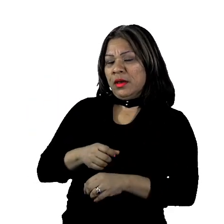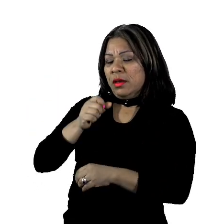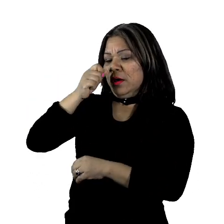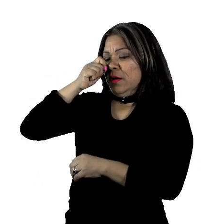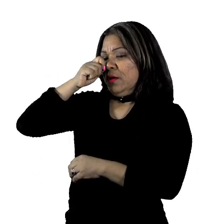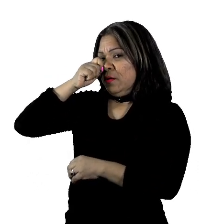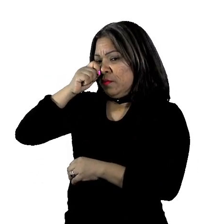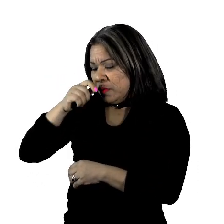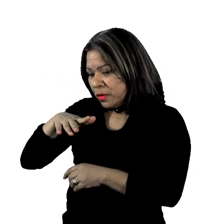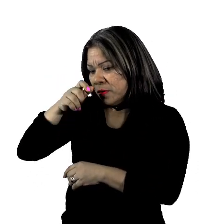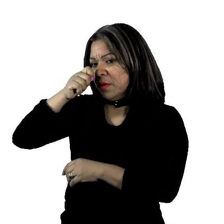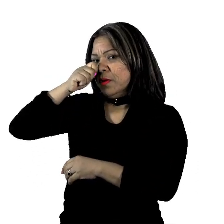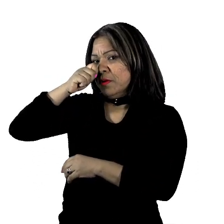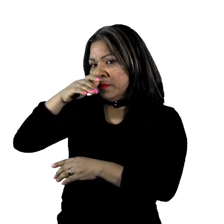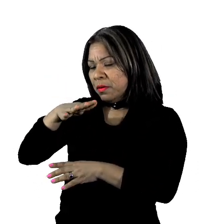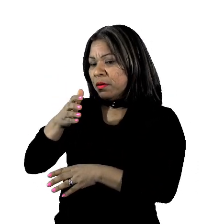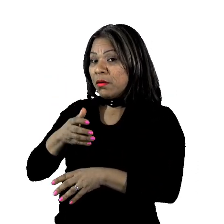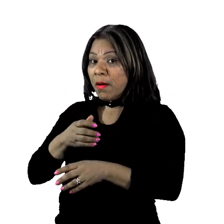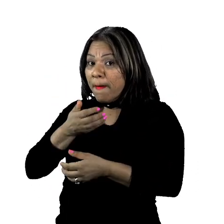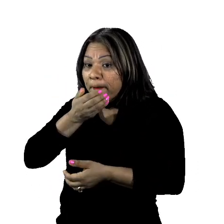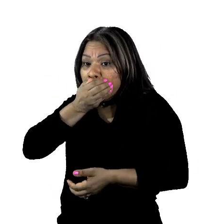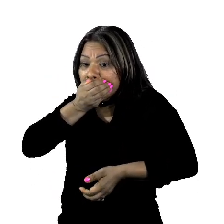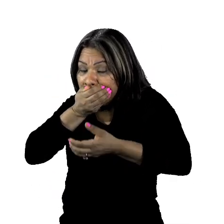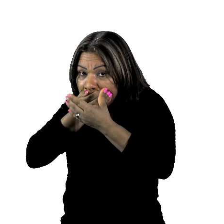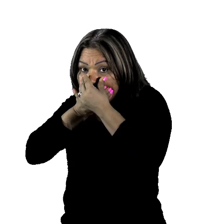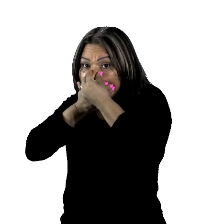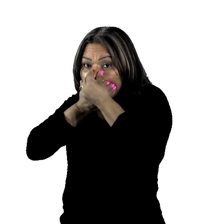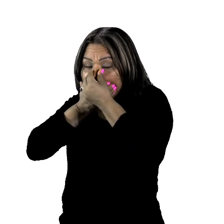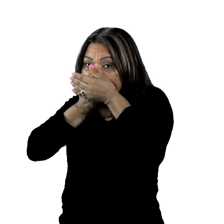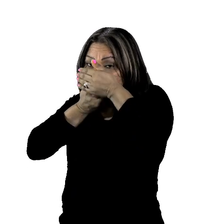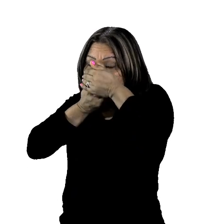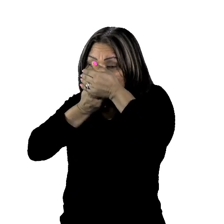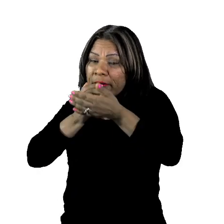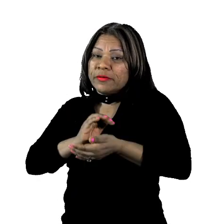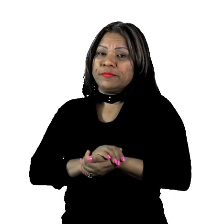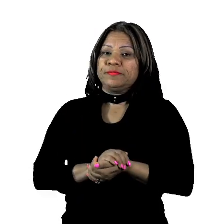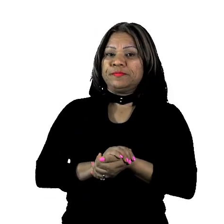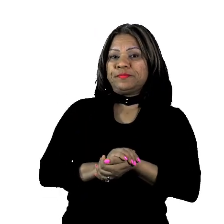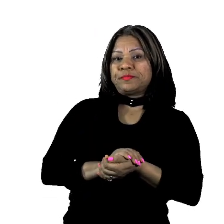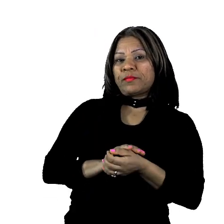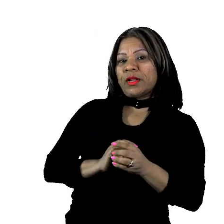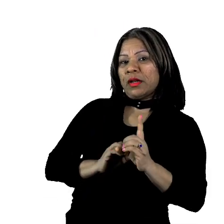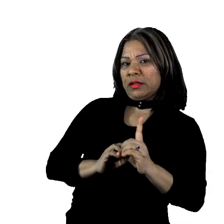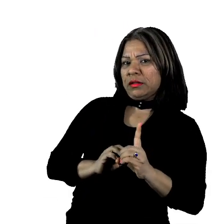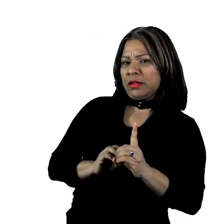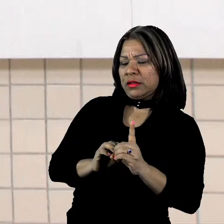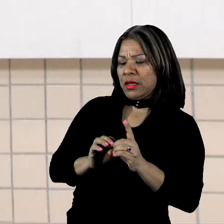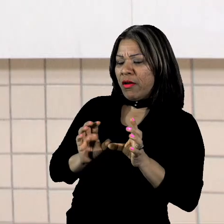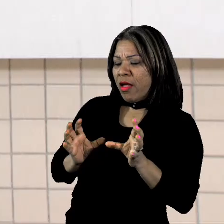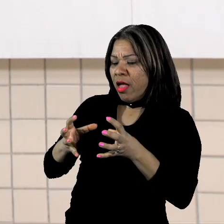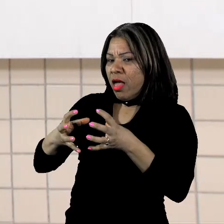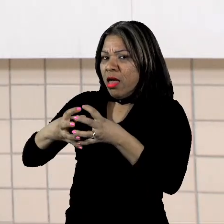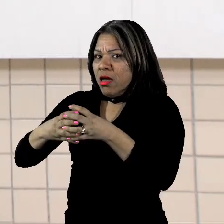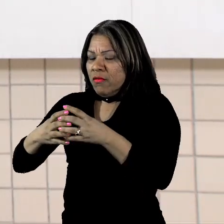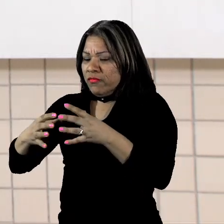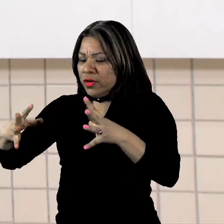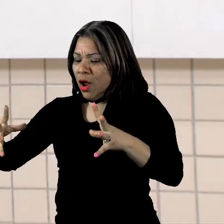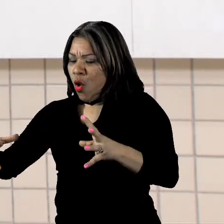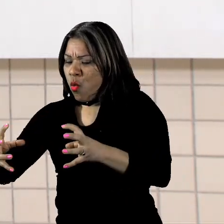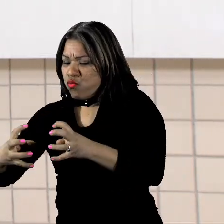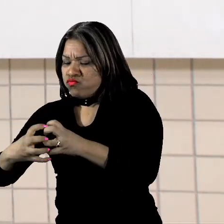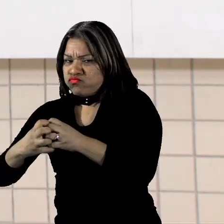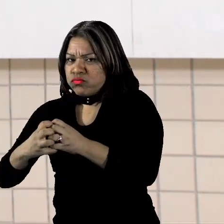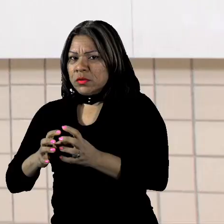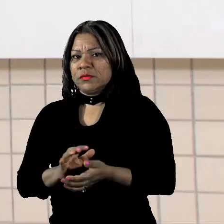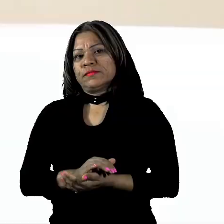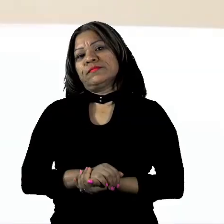tossir protegendo a boca com o antebraço. Letra D, ficar em aglomerações. Conseguiu entender, Fava,